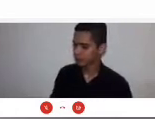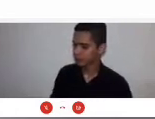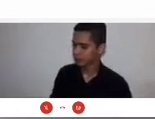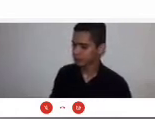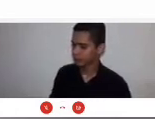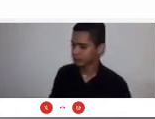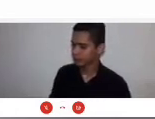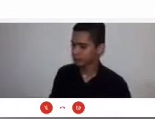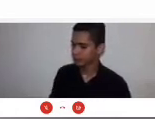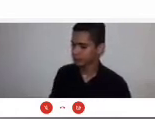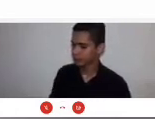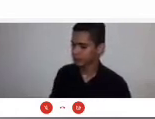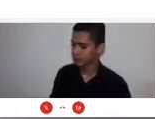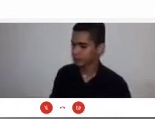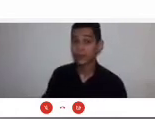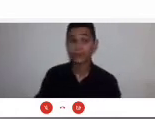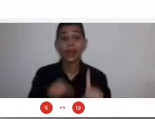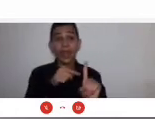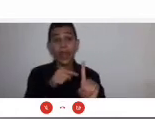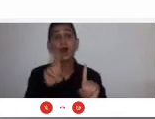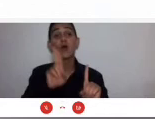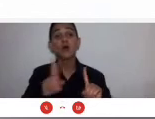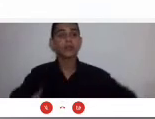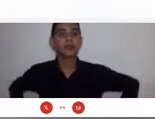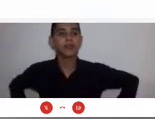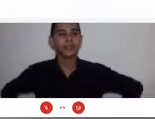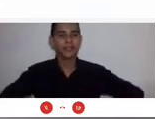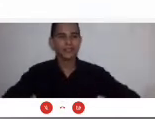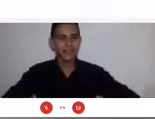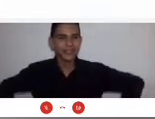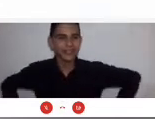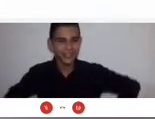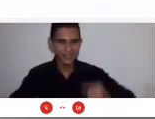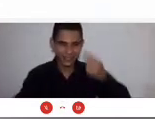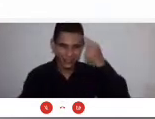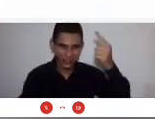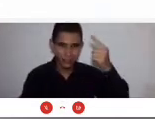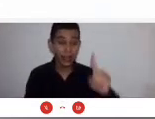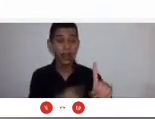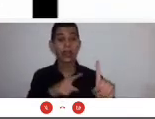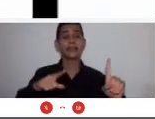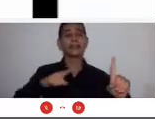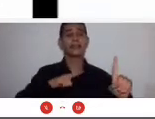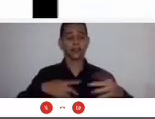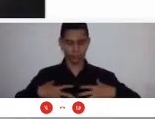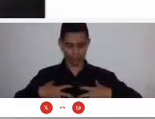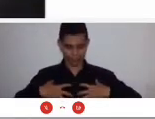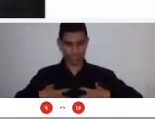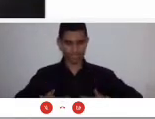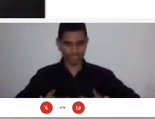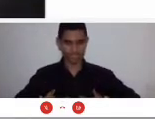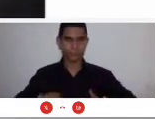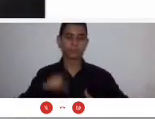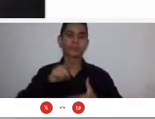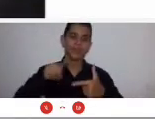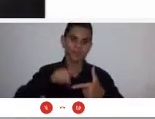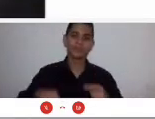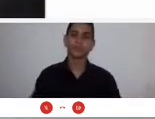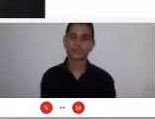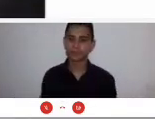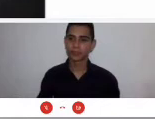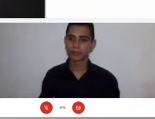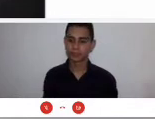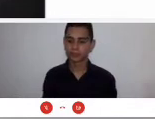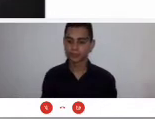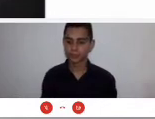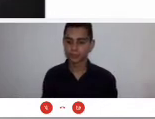paciente era cadeirante e tinha infecções pulmonares de repetição. Então, o cirurgião propôs,